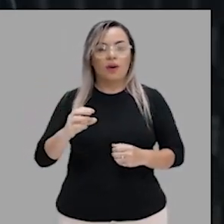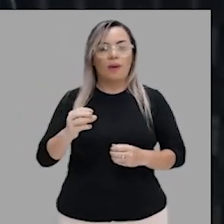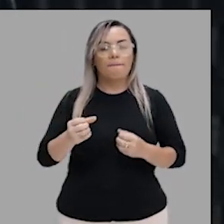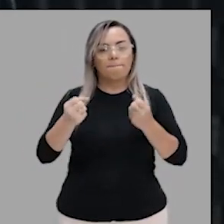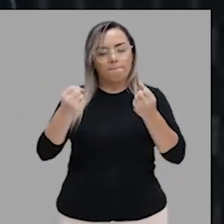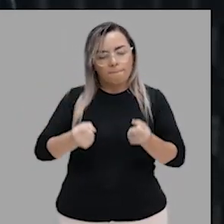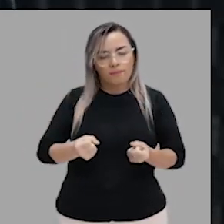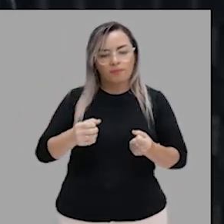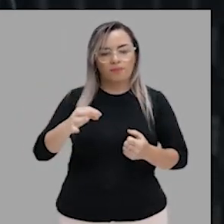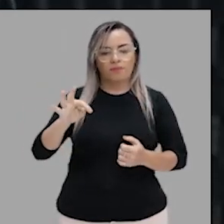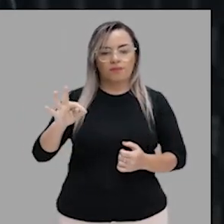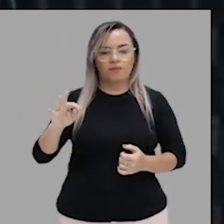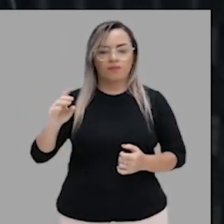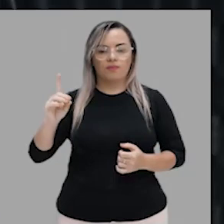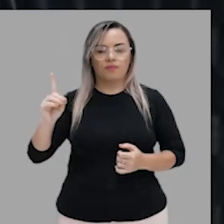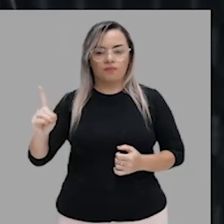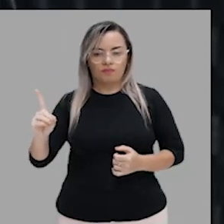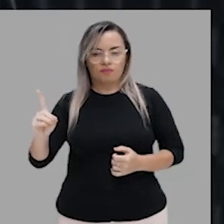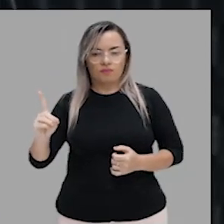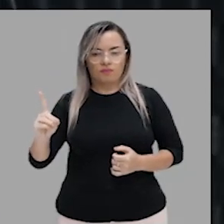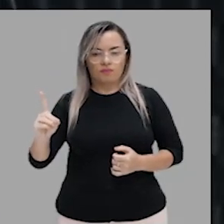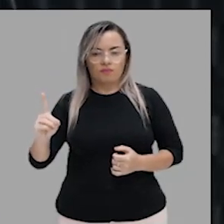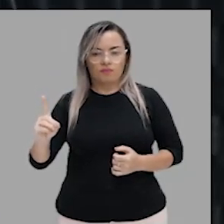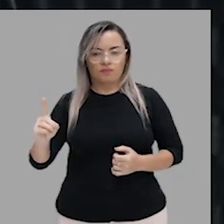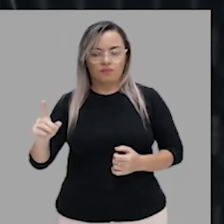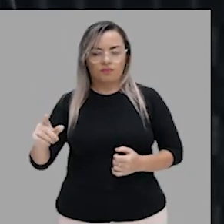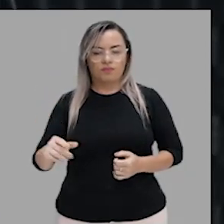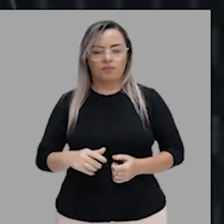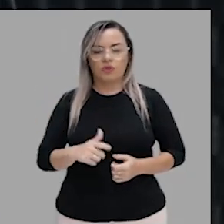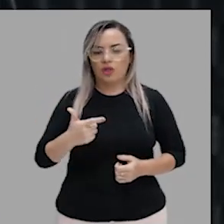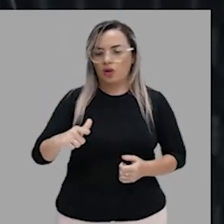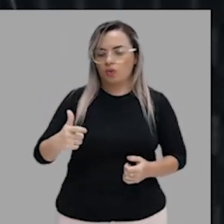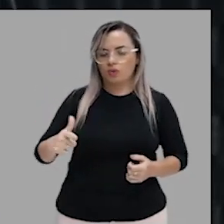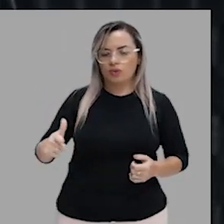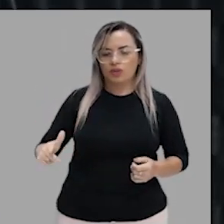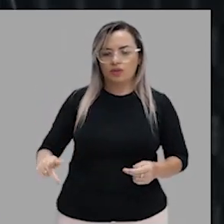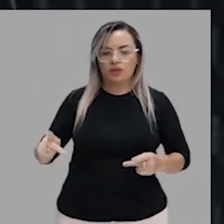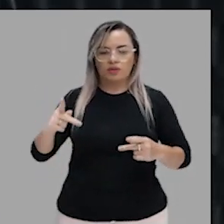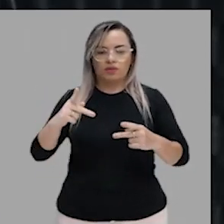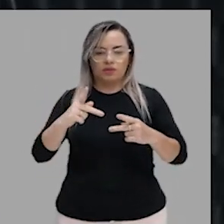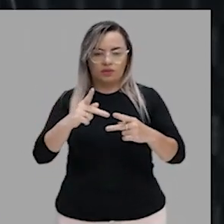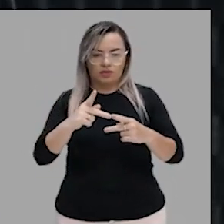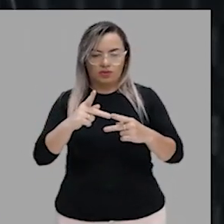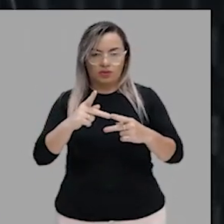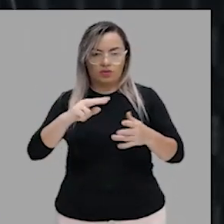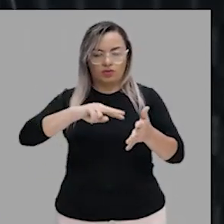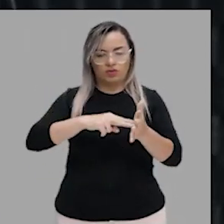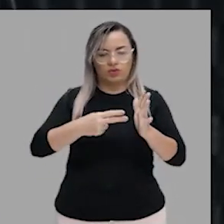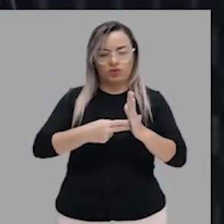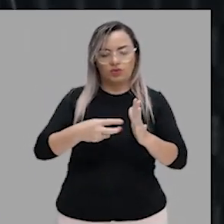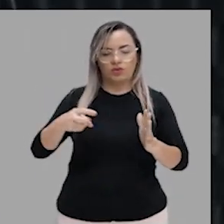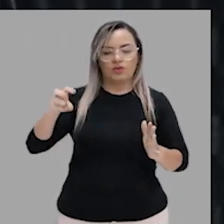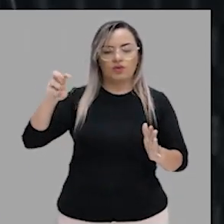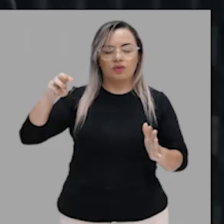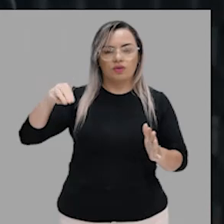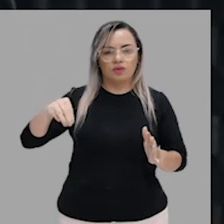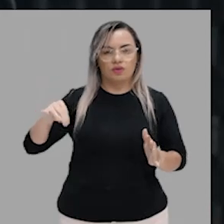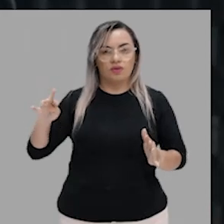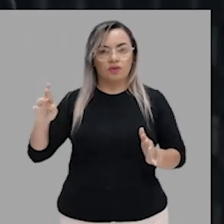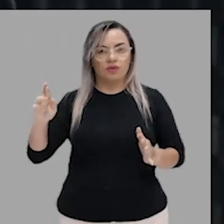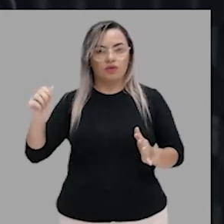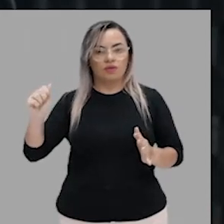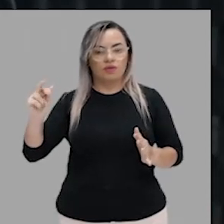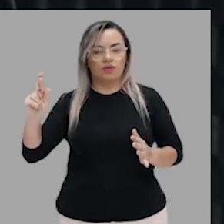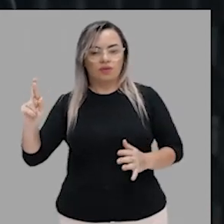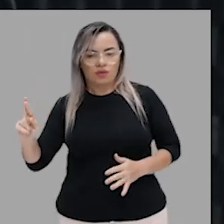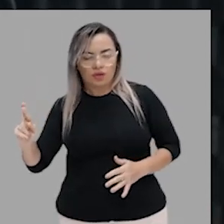mirar. Aí, ele é transitivo direto. E quando ele tem significação de ter